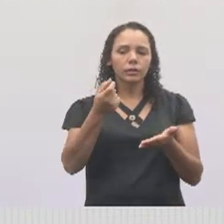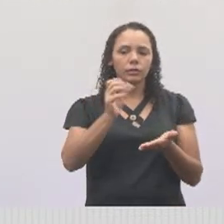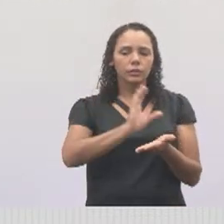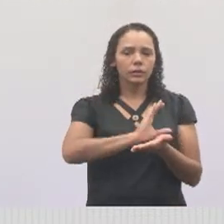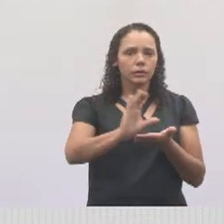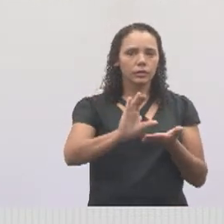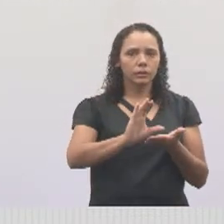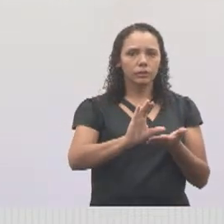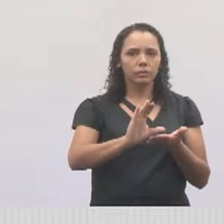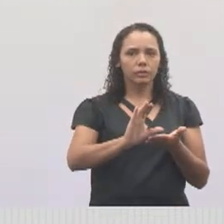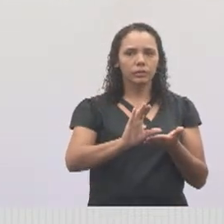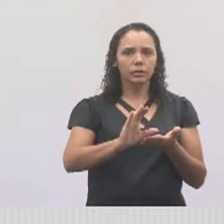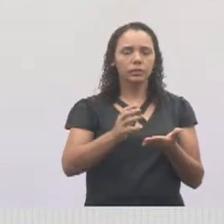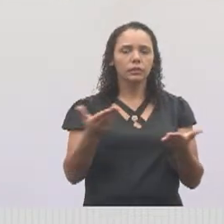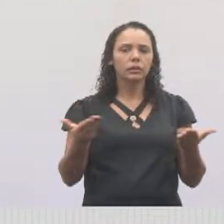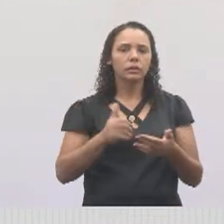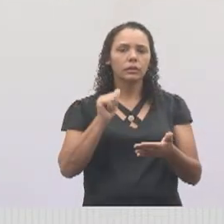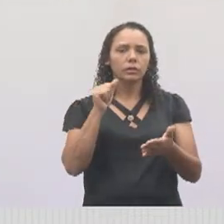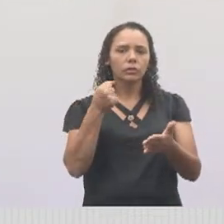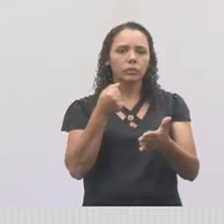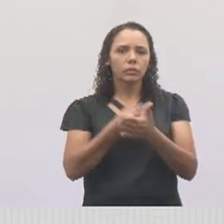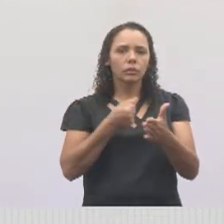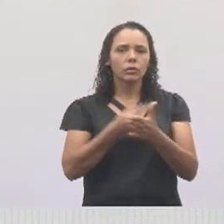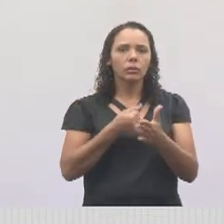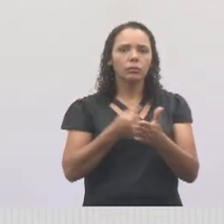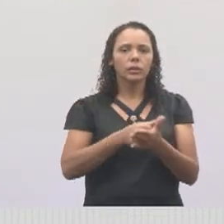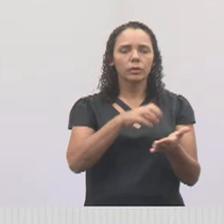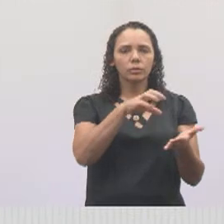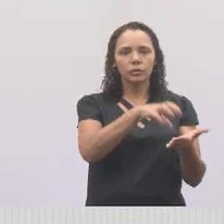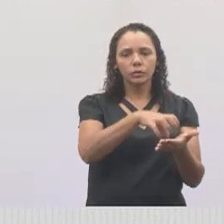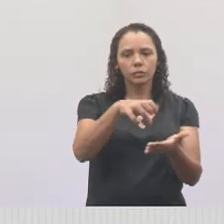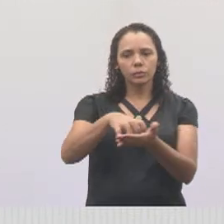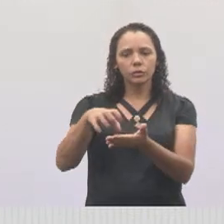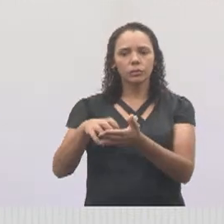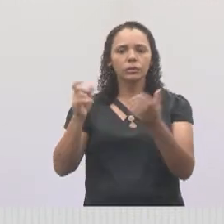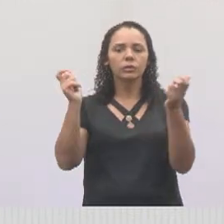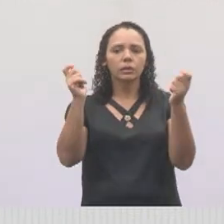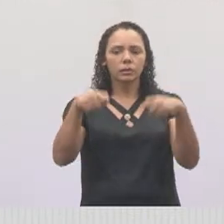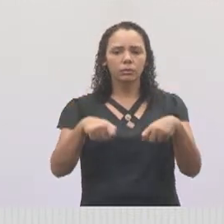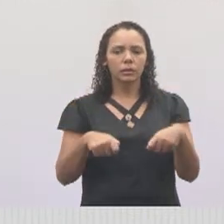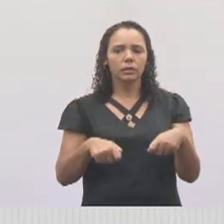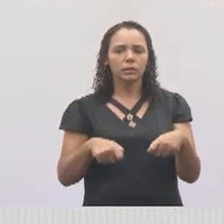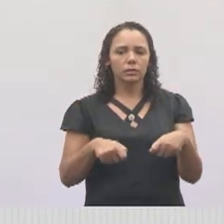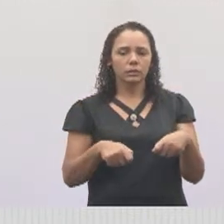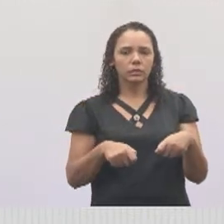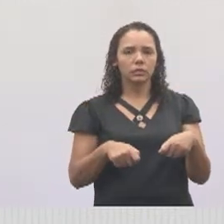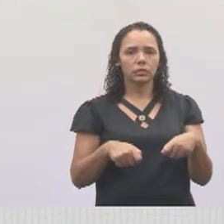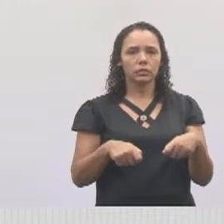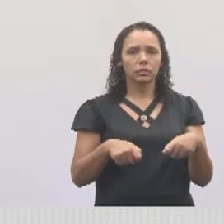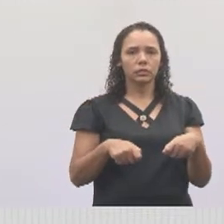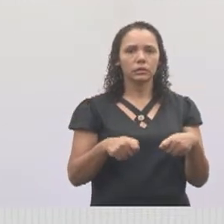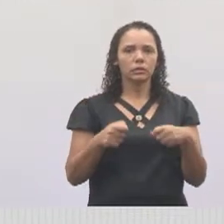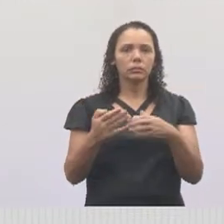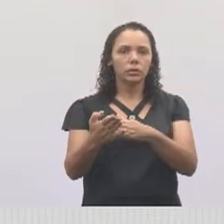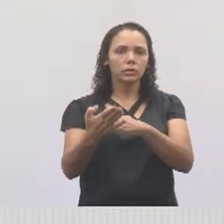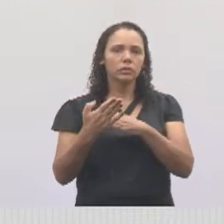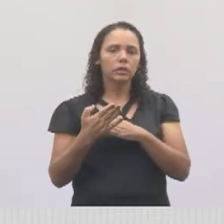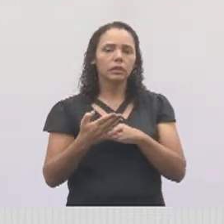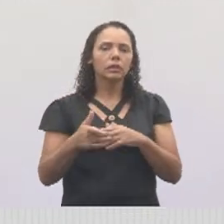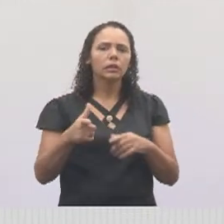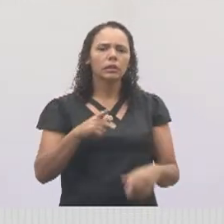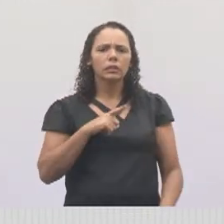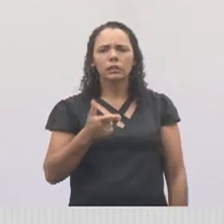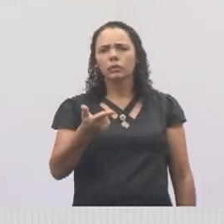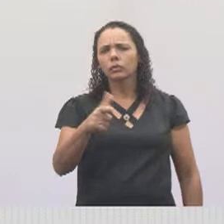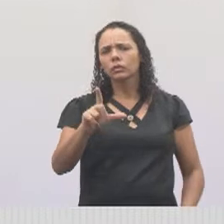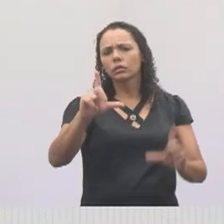estamos cobrando os órgãos competentes que... Para nos ajudar. Tem mais uma foto,